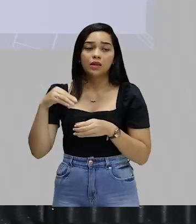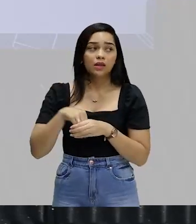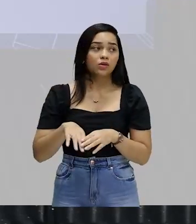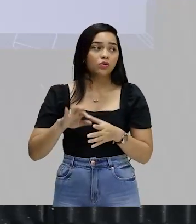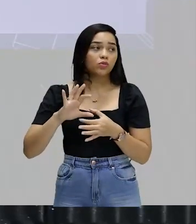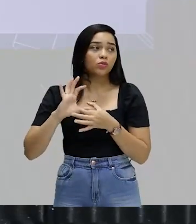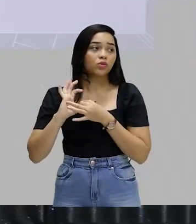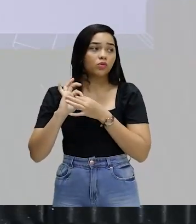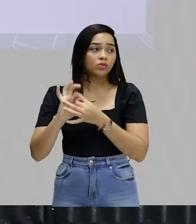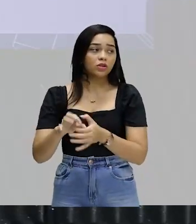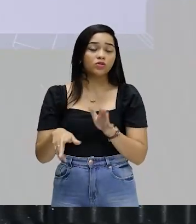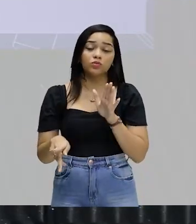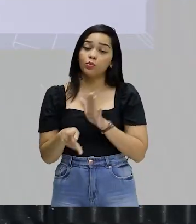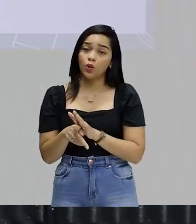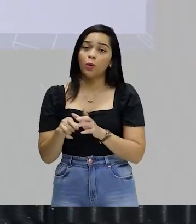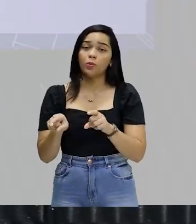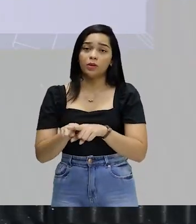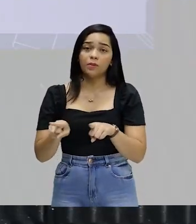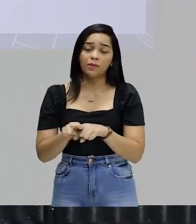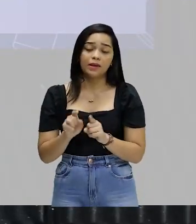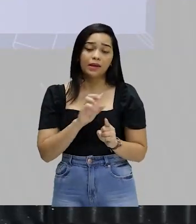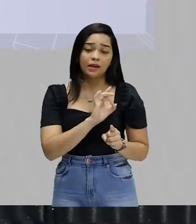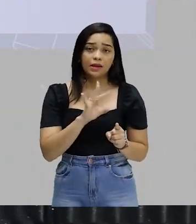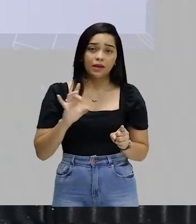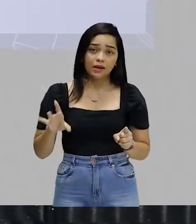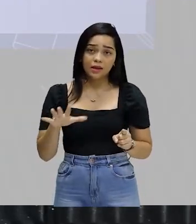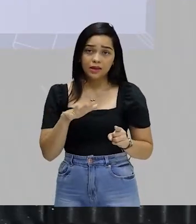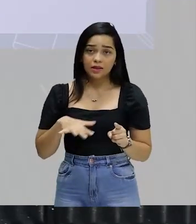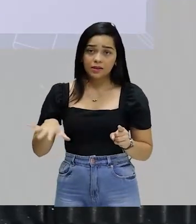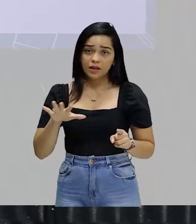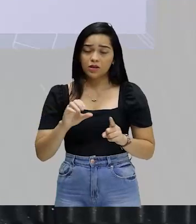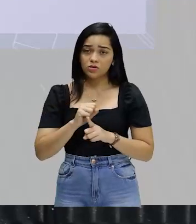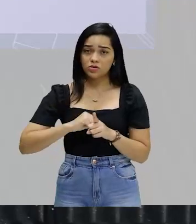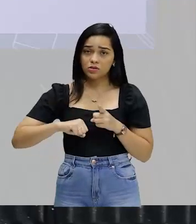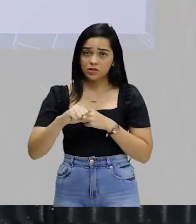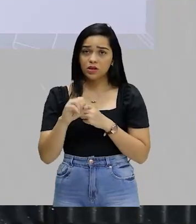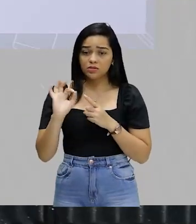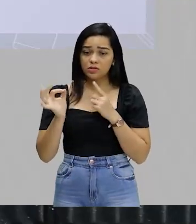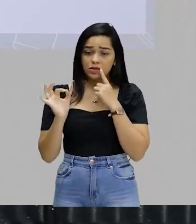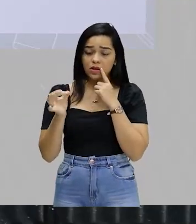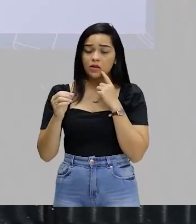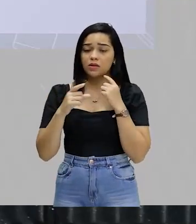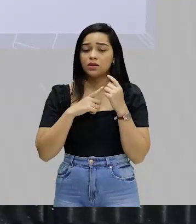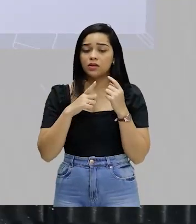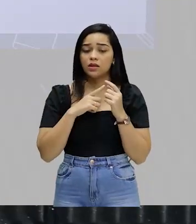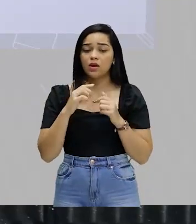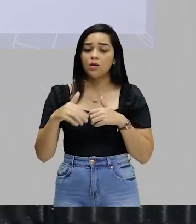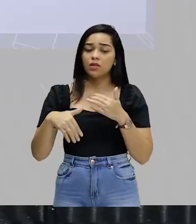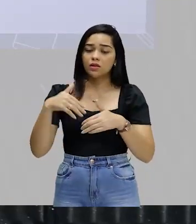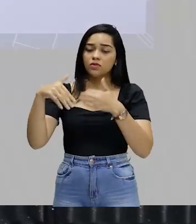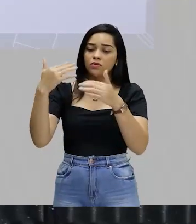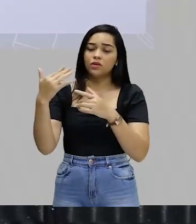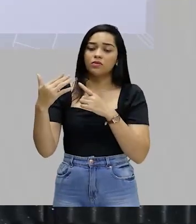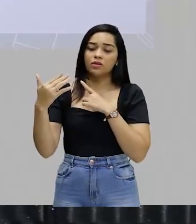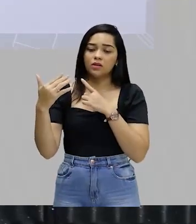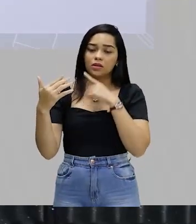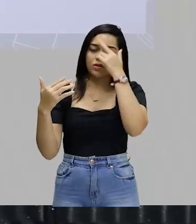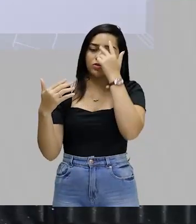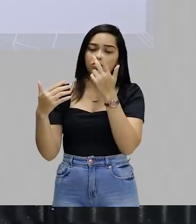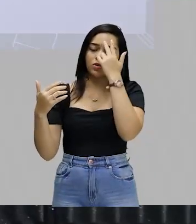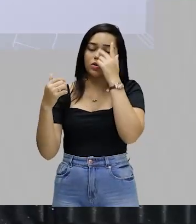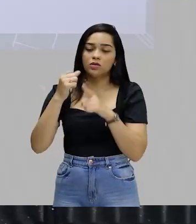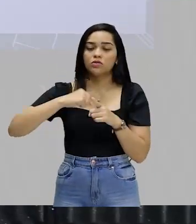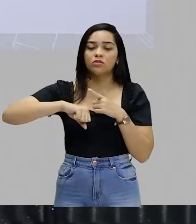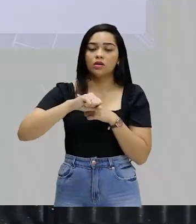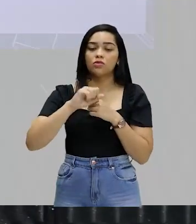contextos específicos em cada realidade social. Existe uma construção histórica e